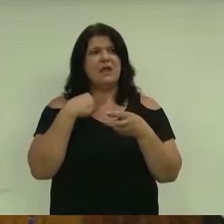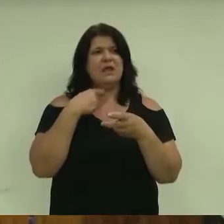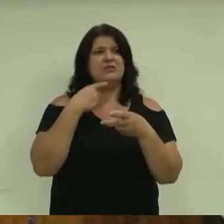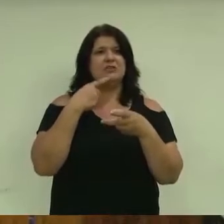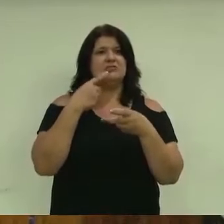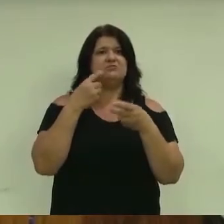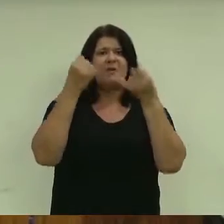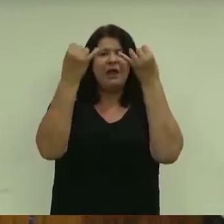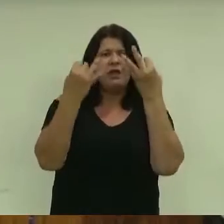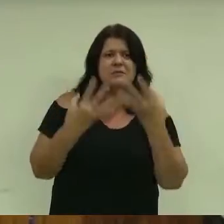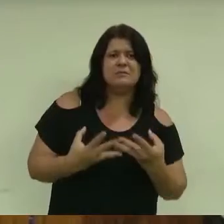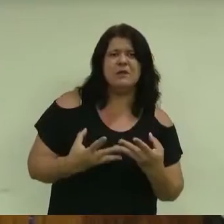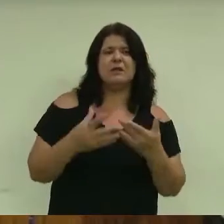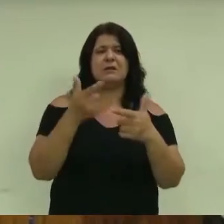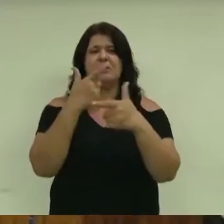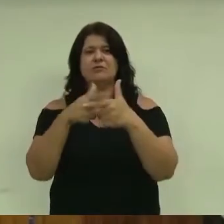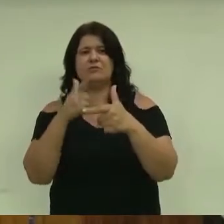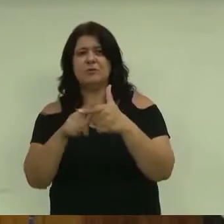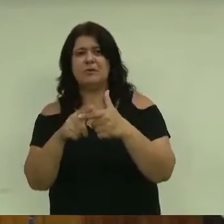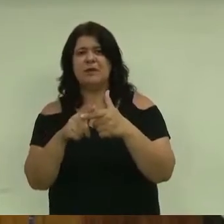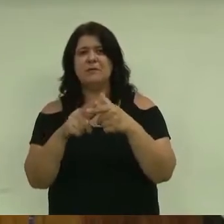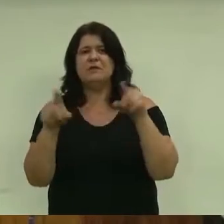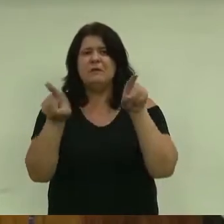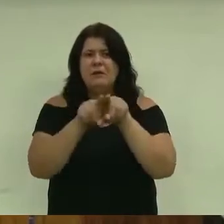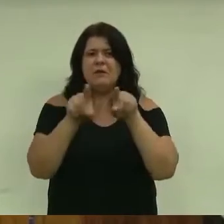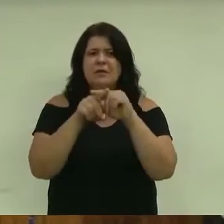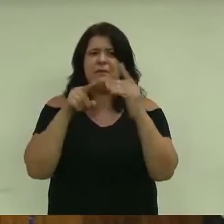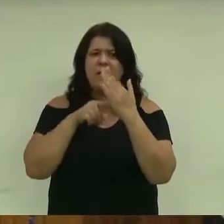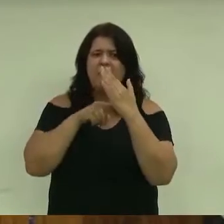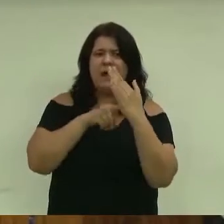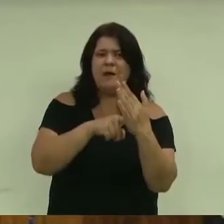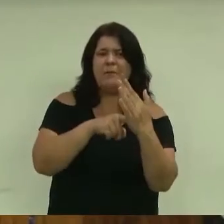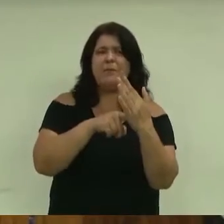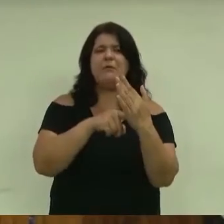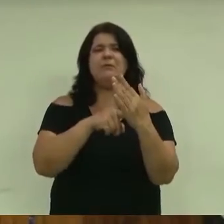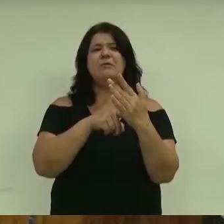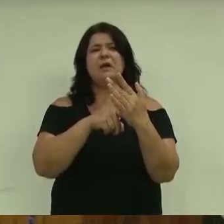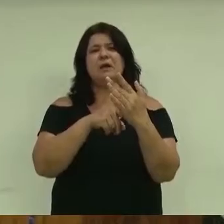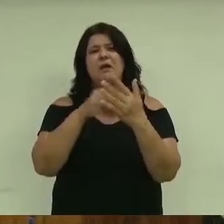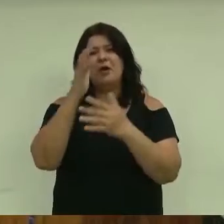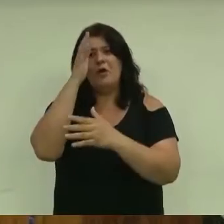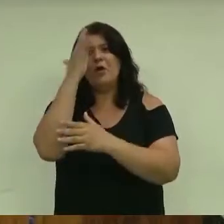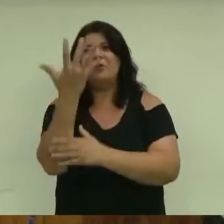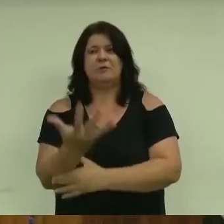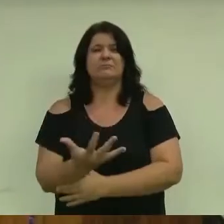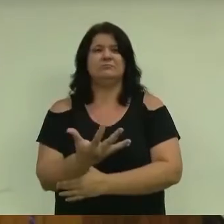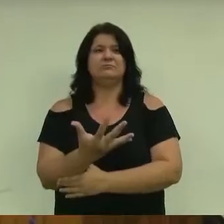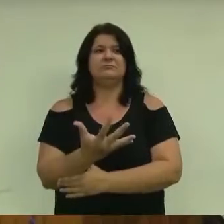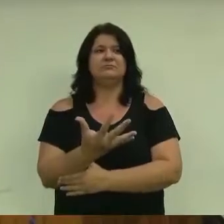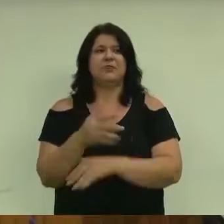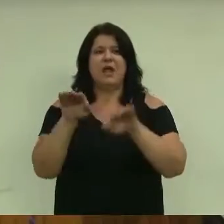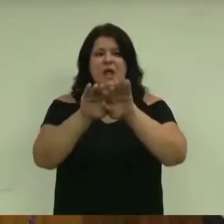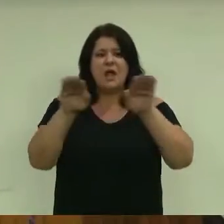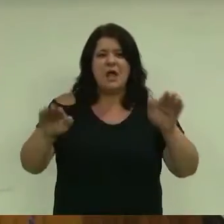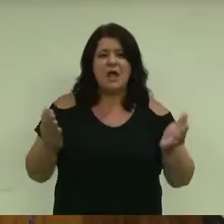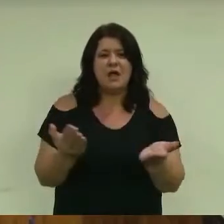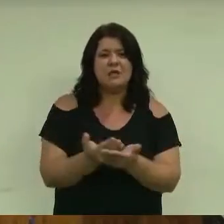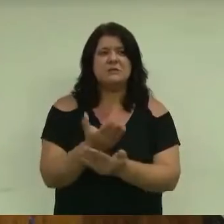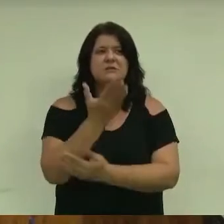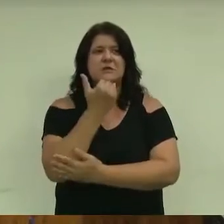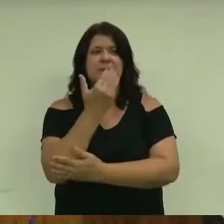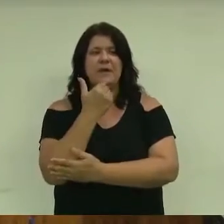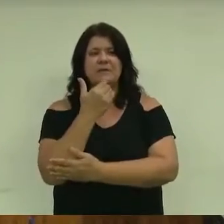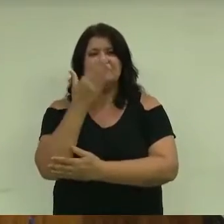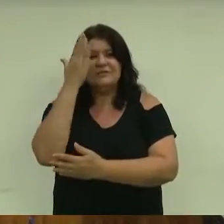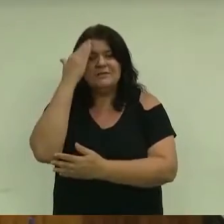de uma questão, mas aponta a solução. Por exemplo, reclamação das cestas básicas. A gente sabe que o município tem condições de melhorar